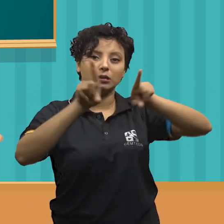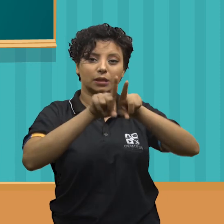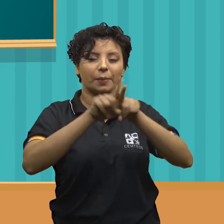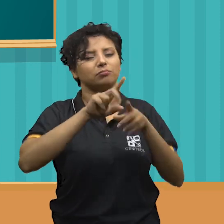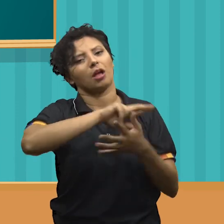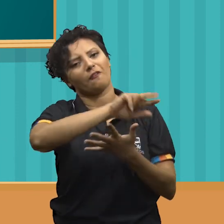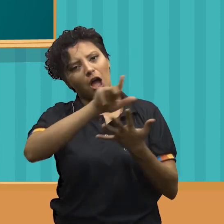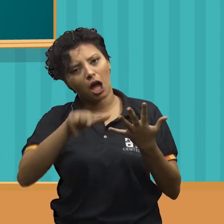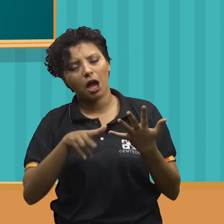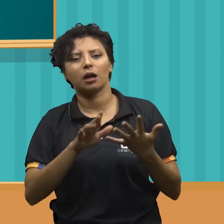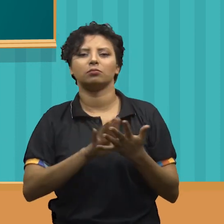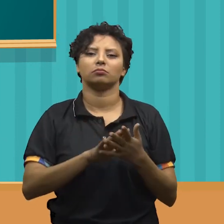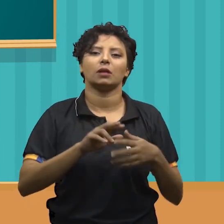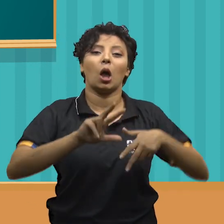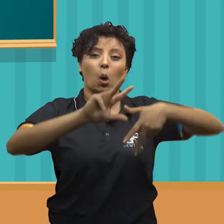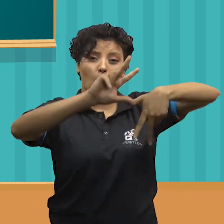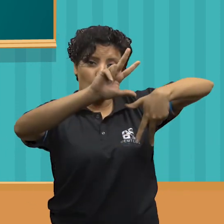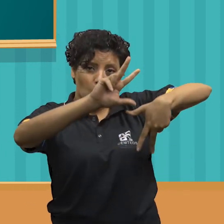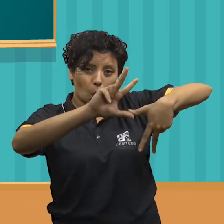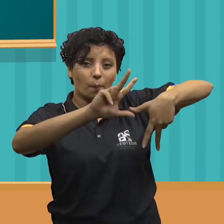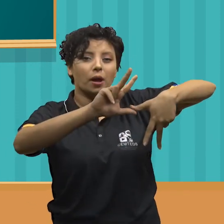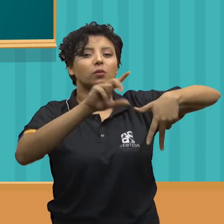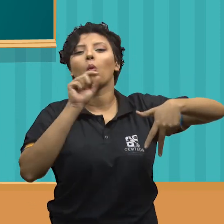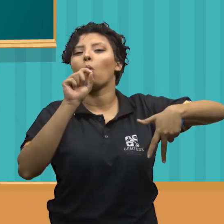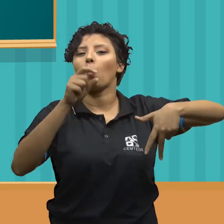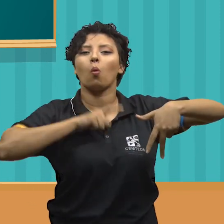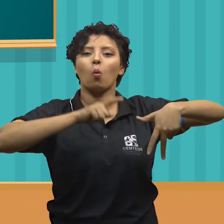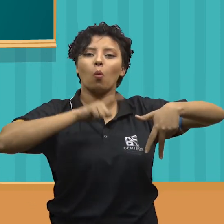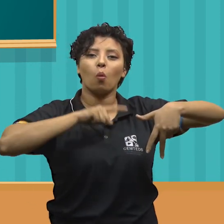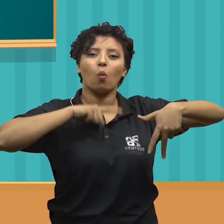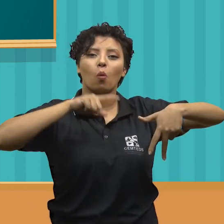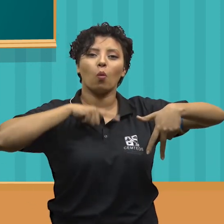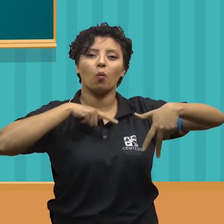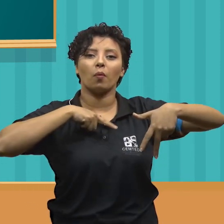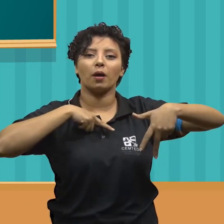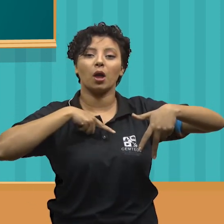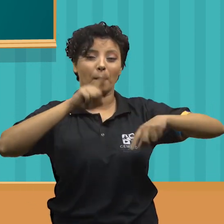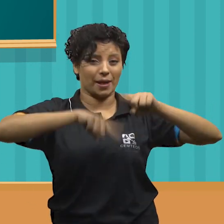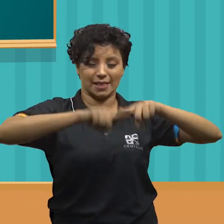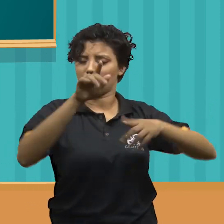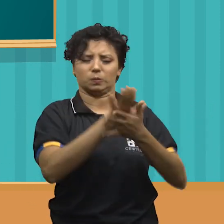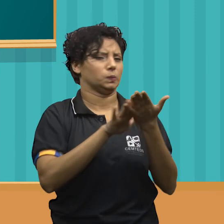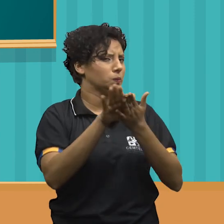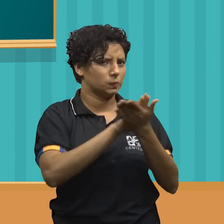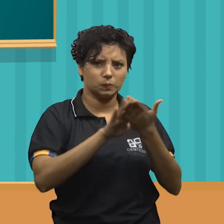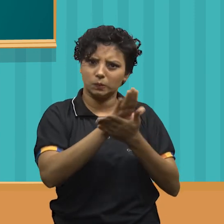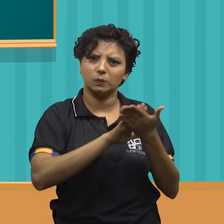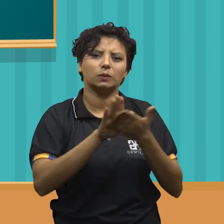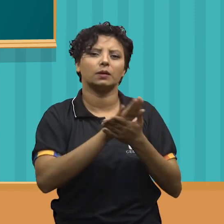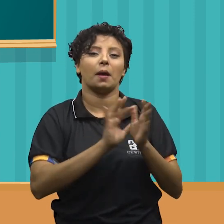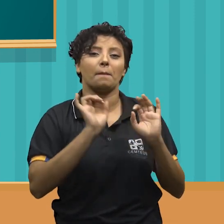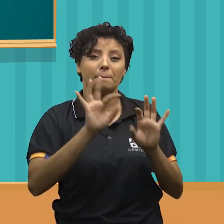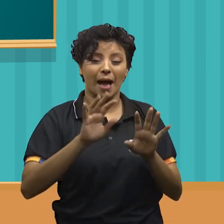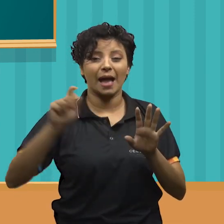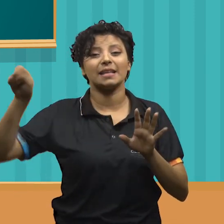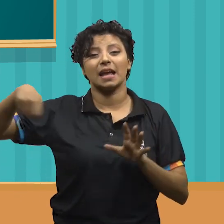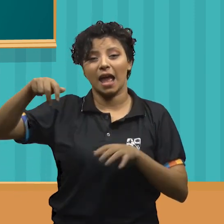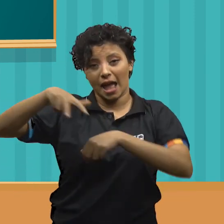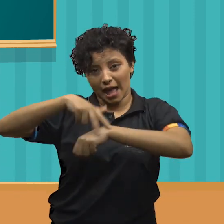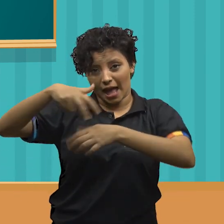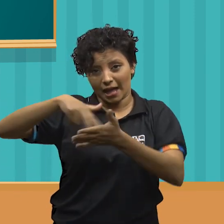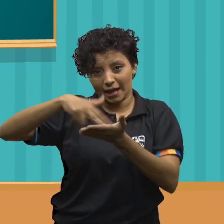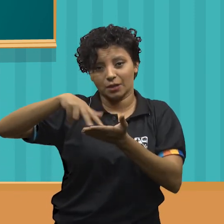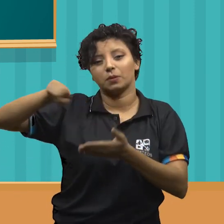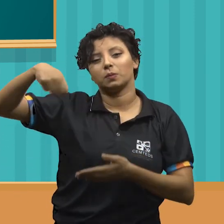Mas há outras também. A ginástica acrobática consiste na execução de exercícios sem a utilização de aparelhos. Já a ginástica